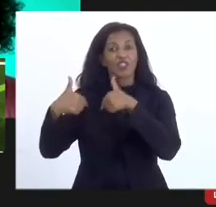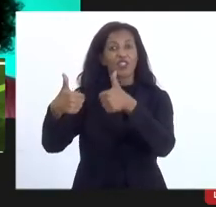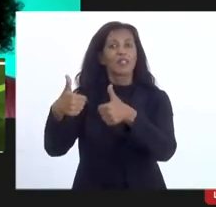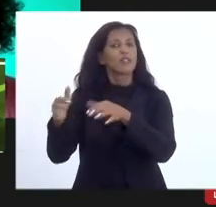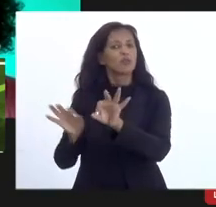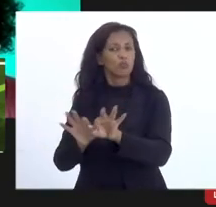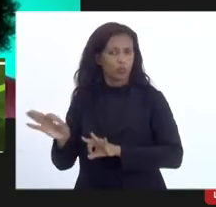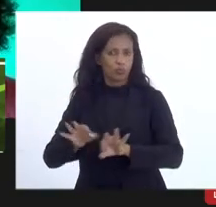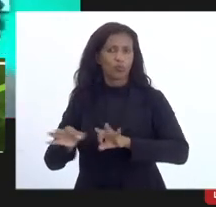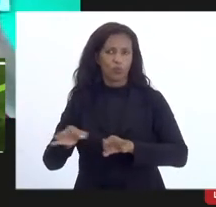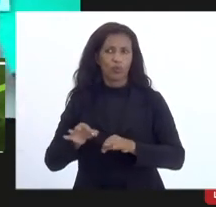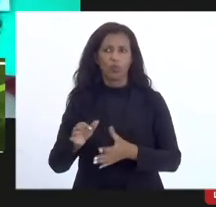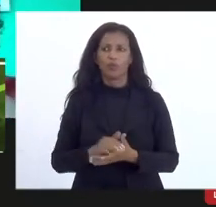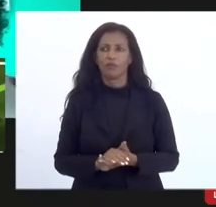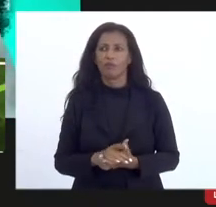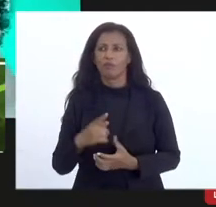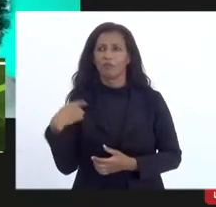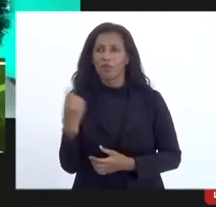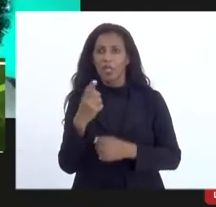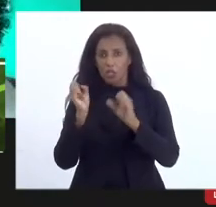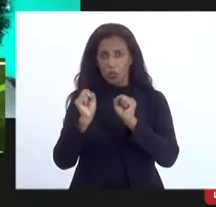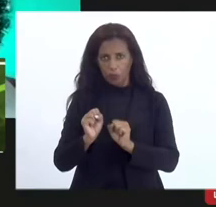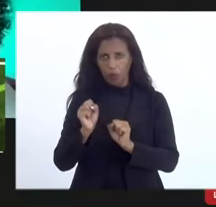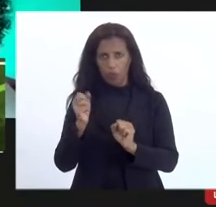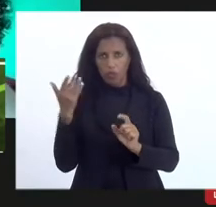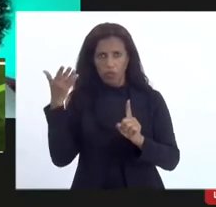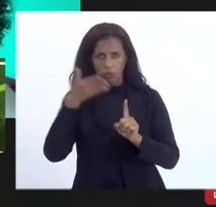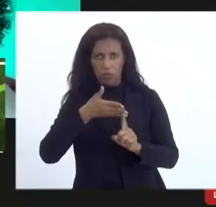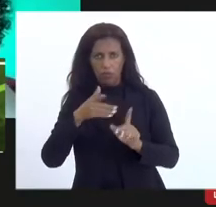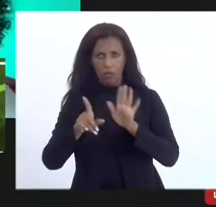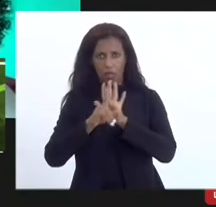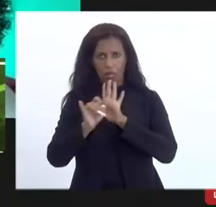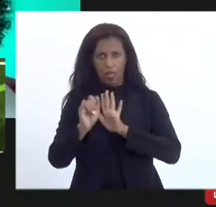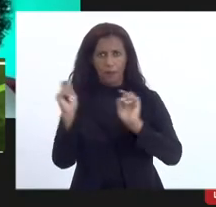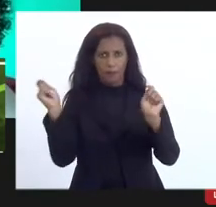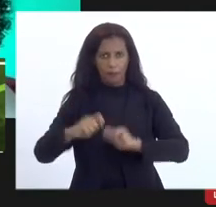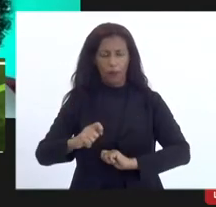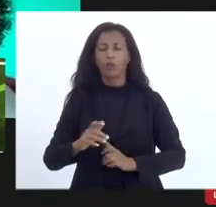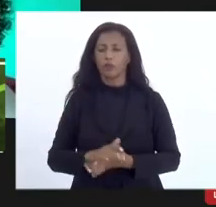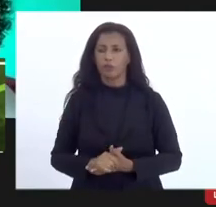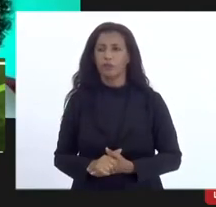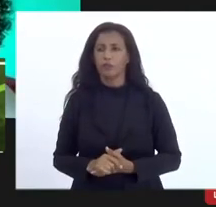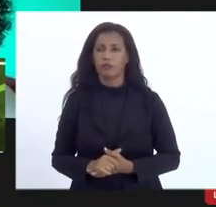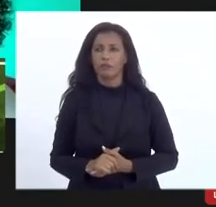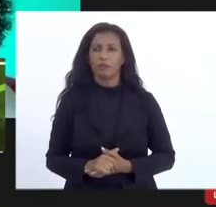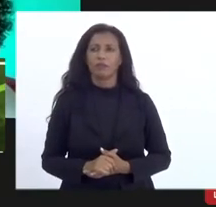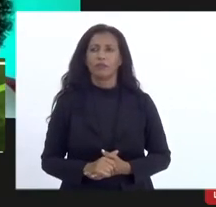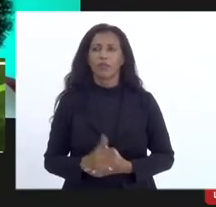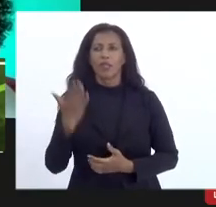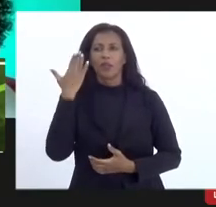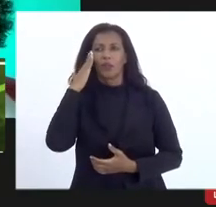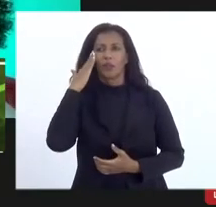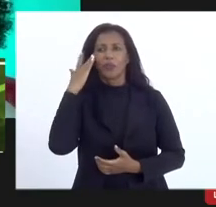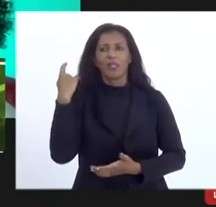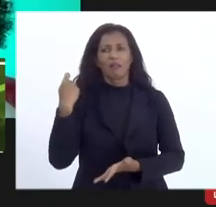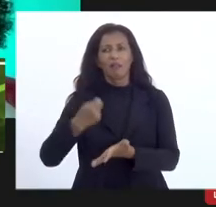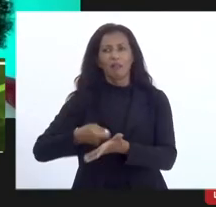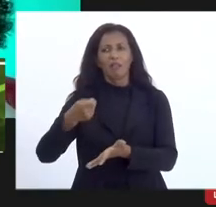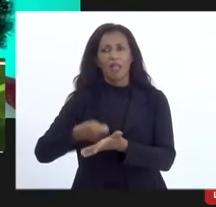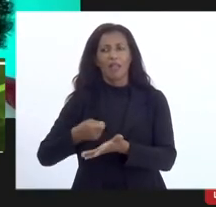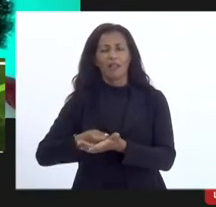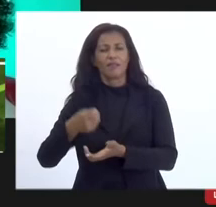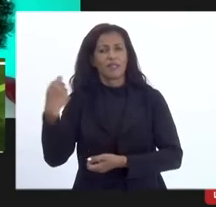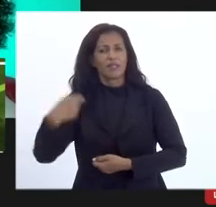projetos a gente pode mencionar numa lei estadual pode mencionar o Salic deve pelo que eu estou entendendo deve porque lá